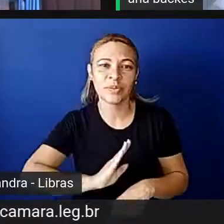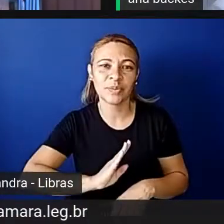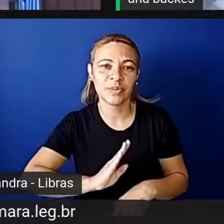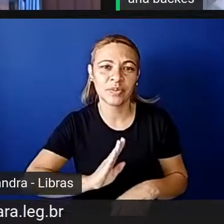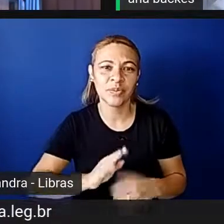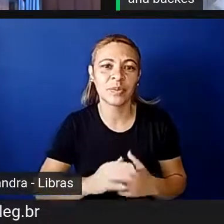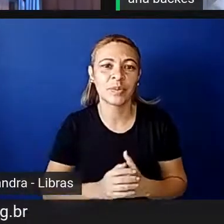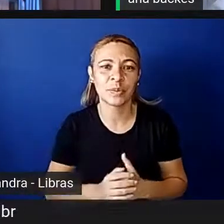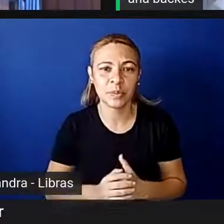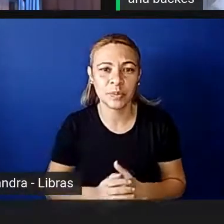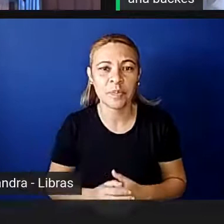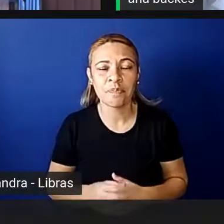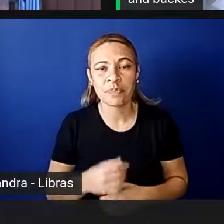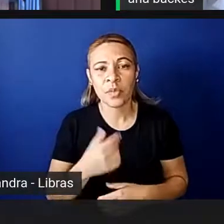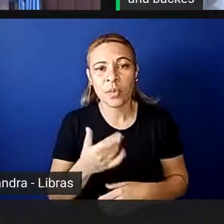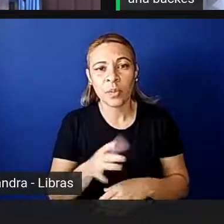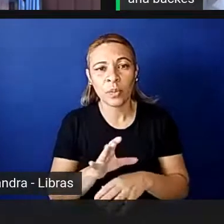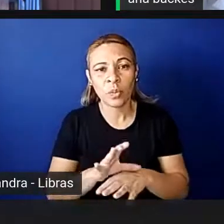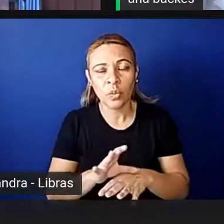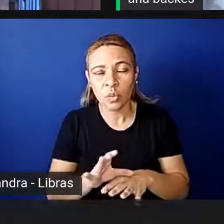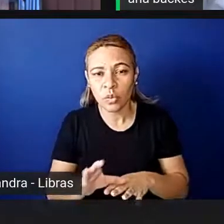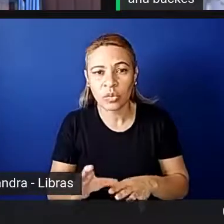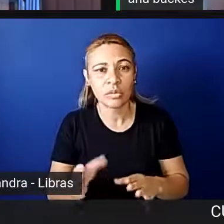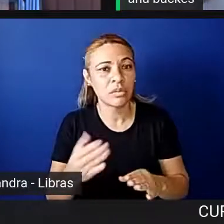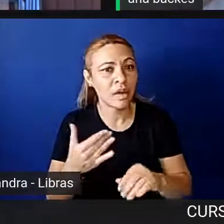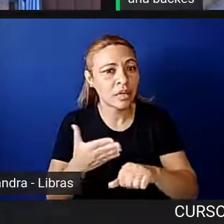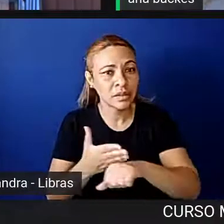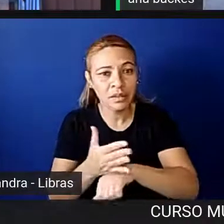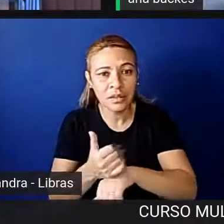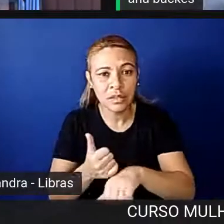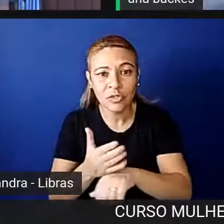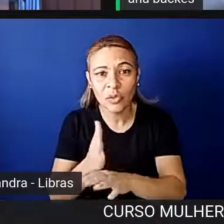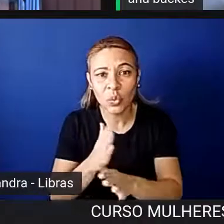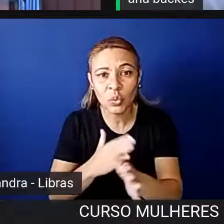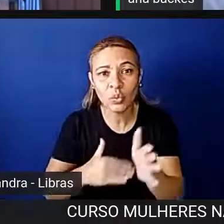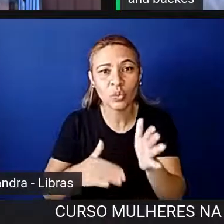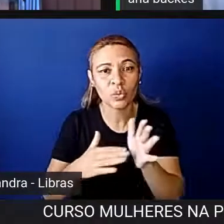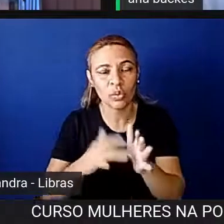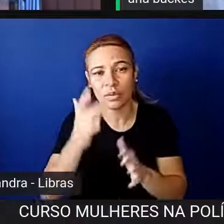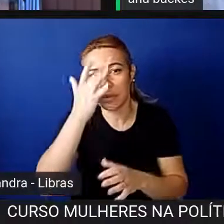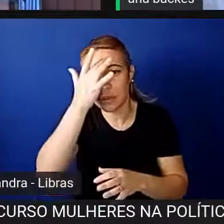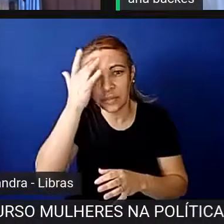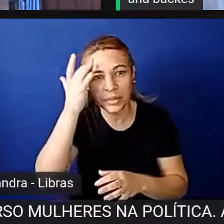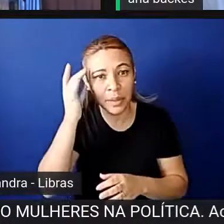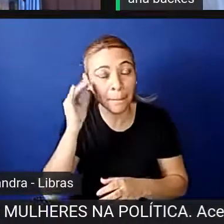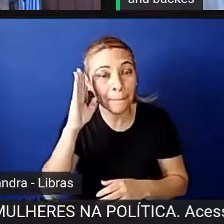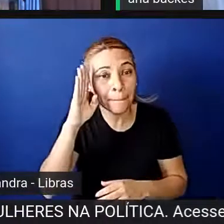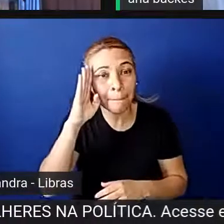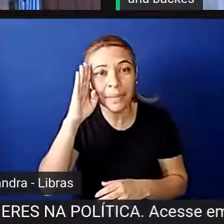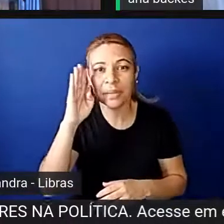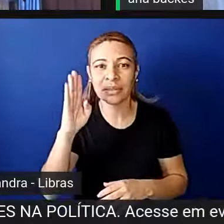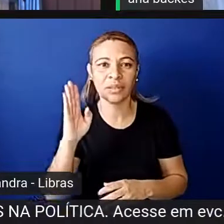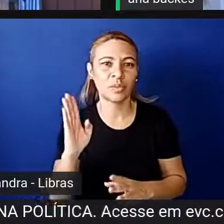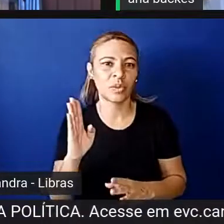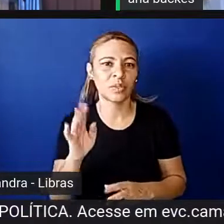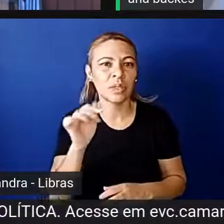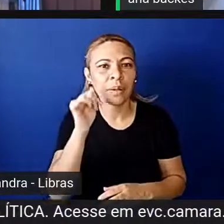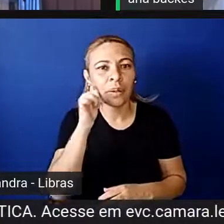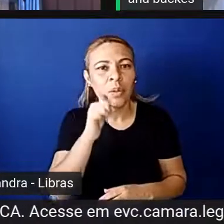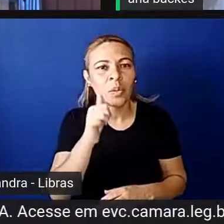que ele é acessível a todos, ele é dirigido principalmente para as mulheres